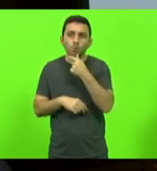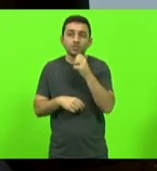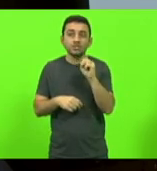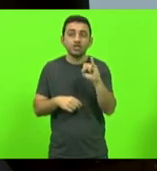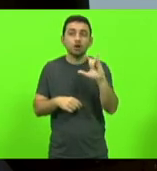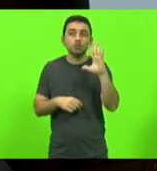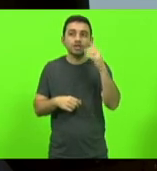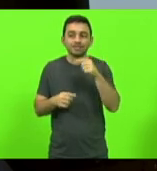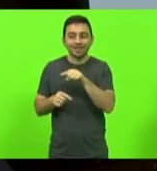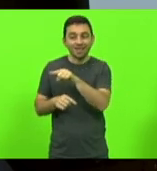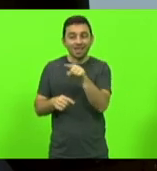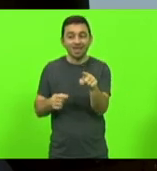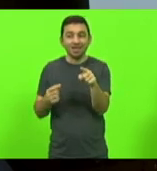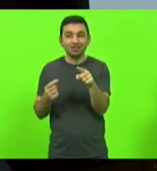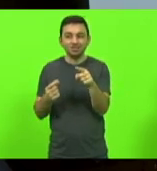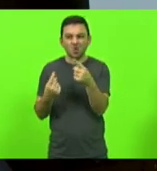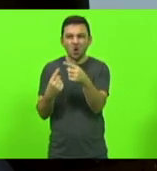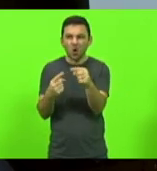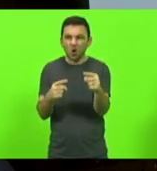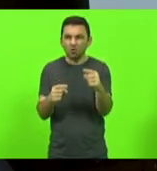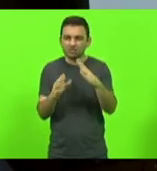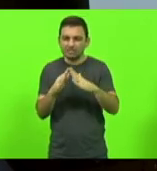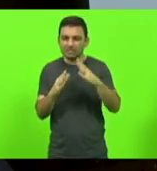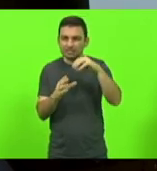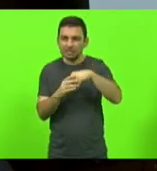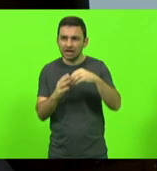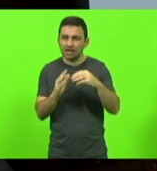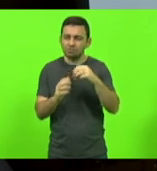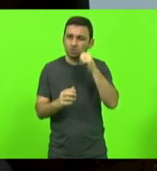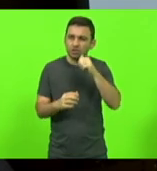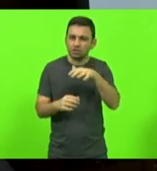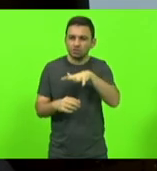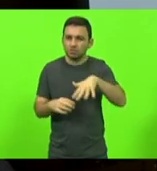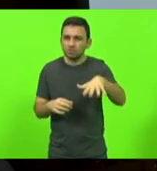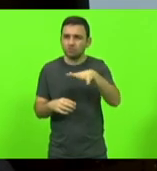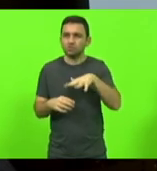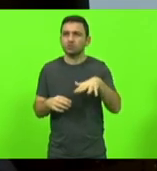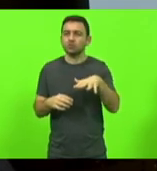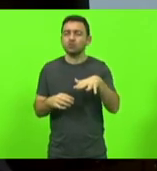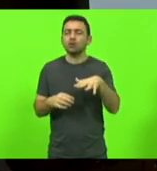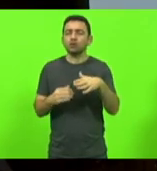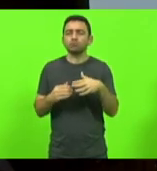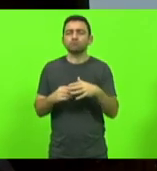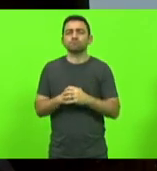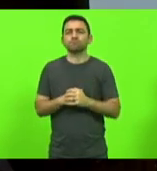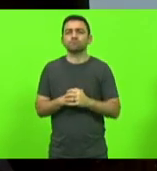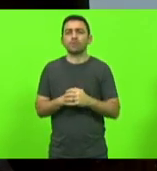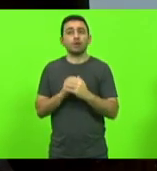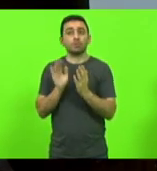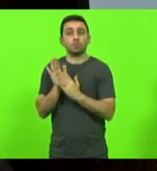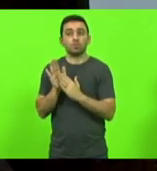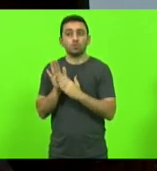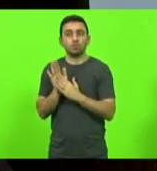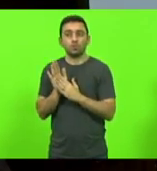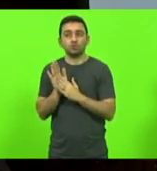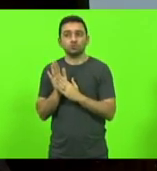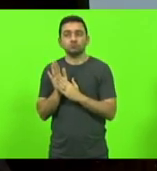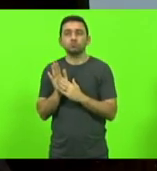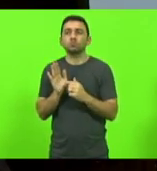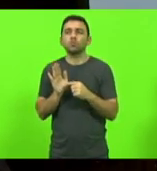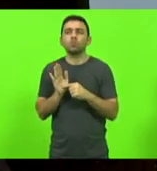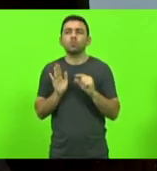de violência doméstica e familiar. A proposta, ela deu-se